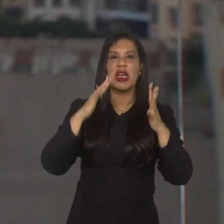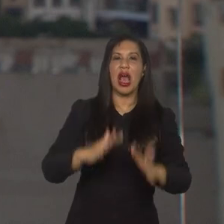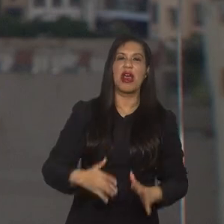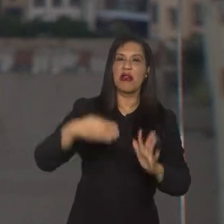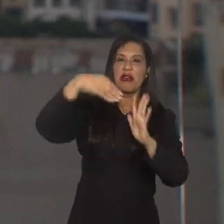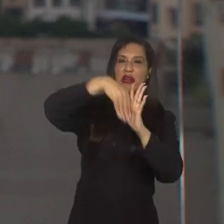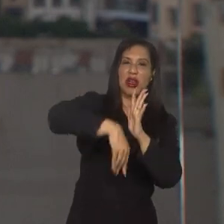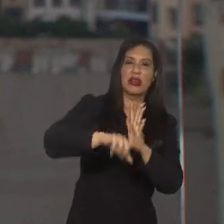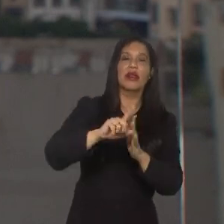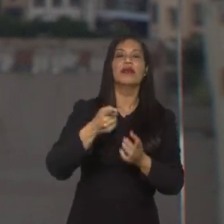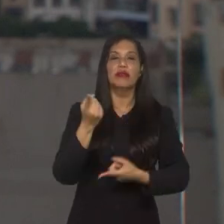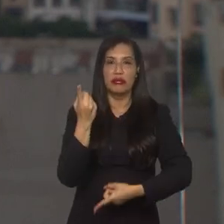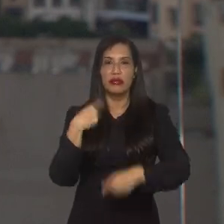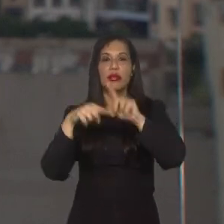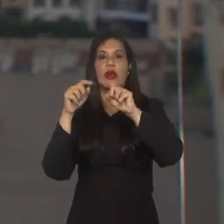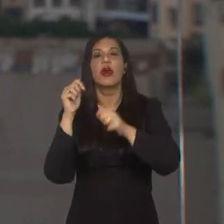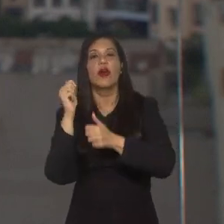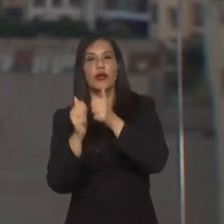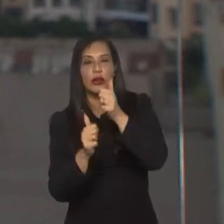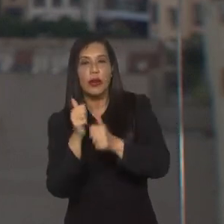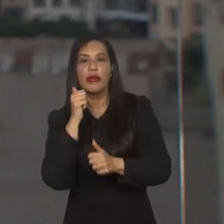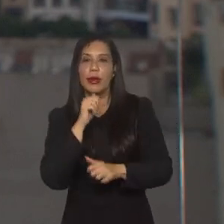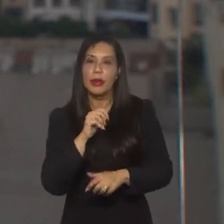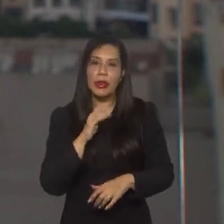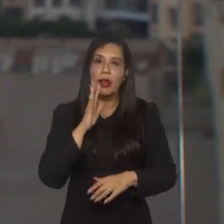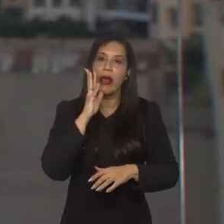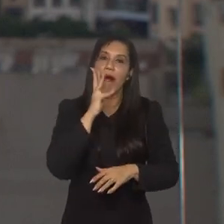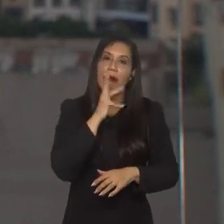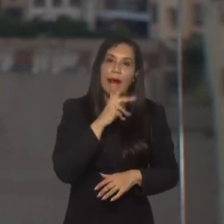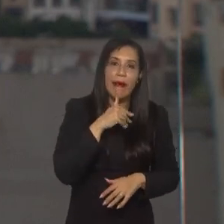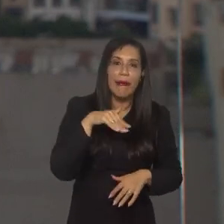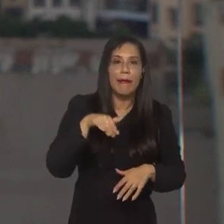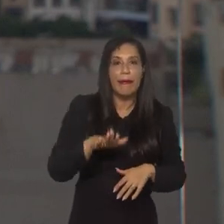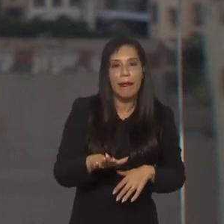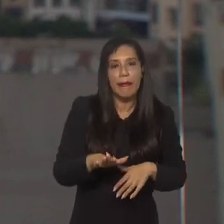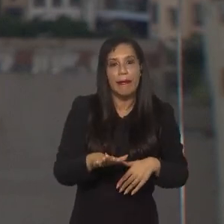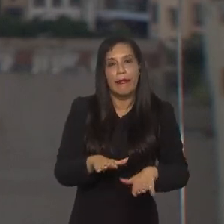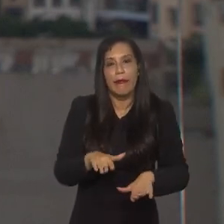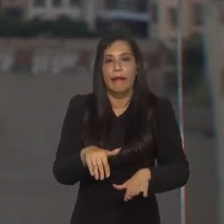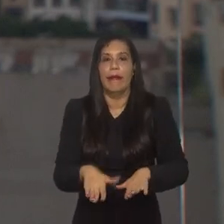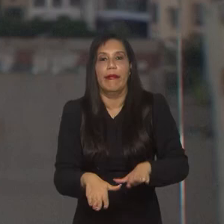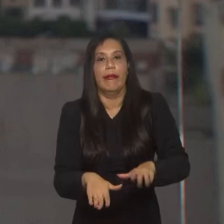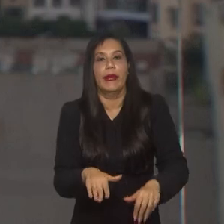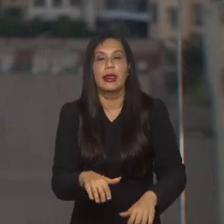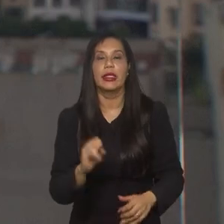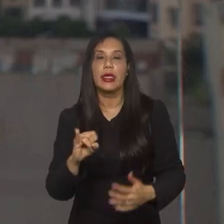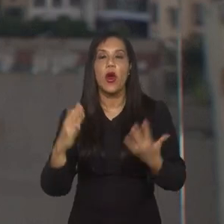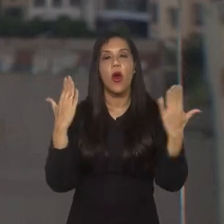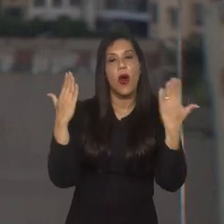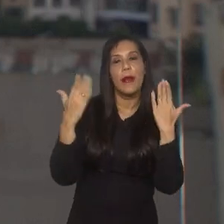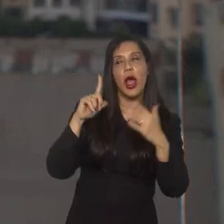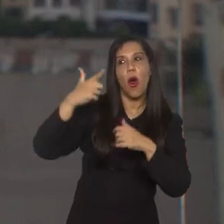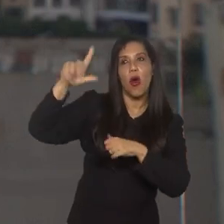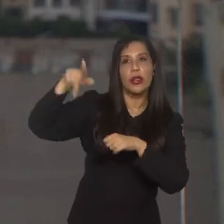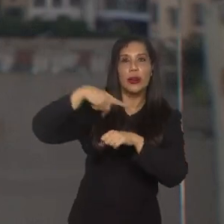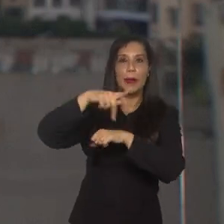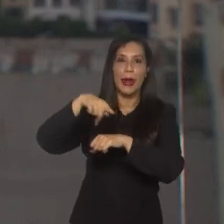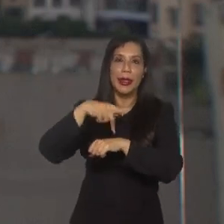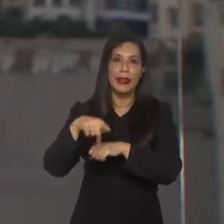Tudo bem que o futebol feminino, ele anda em passos lentos, se você for comparar no Brasil, comparar a outros países,